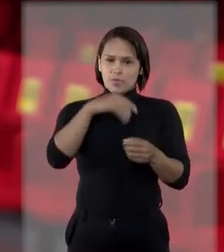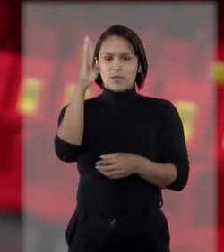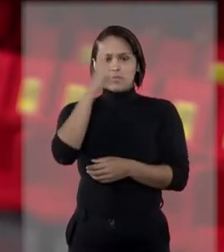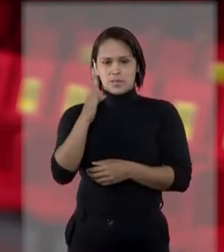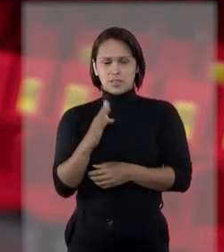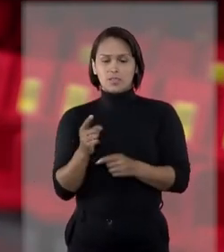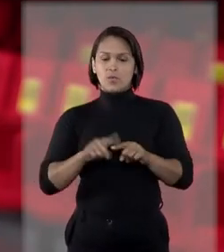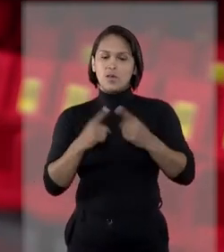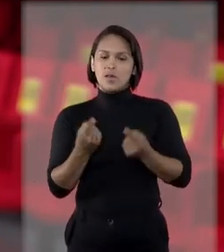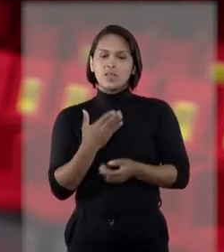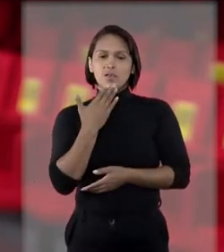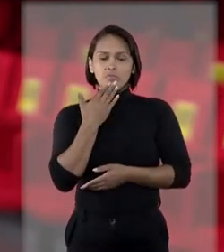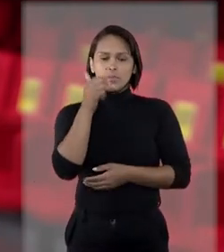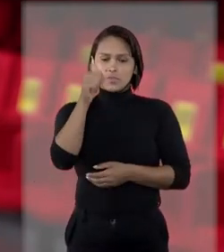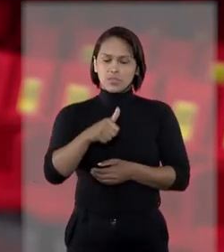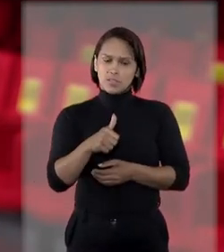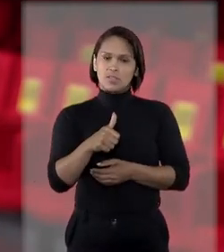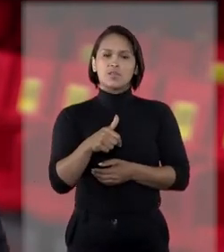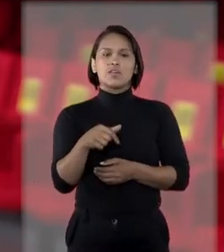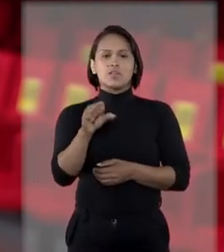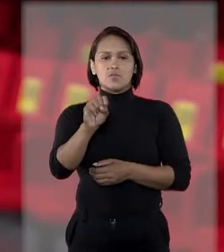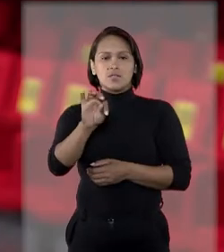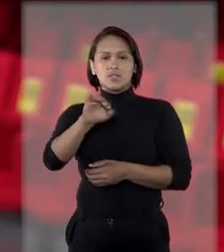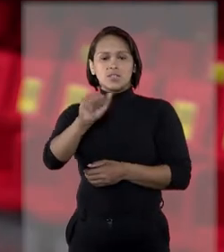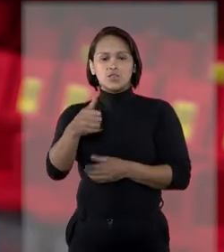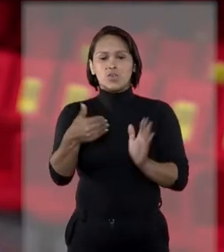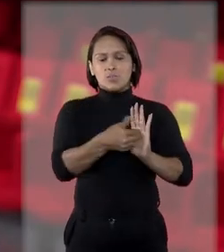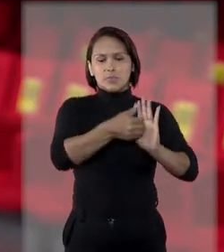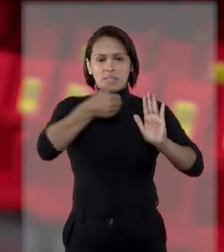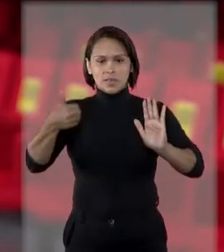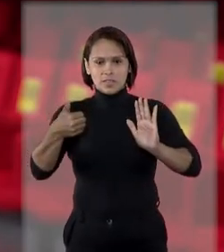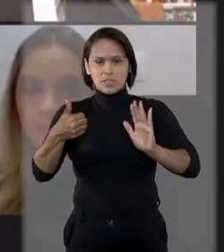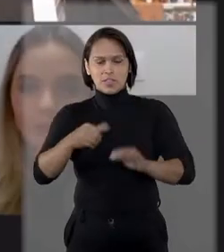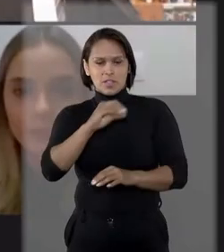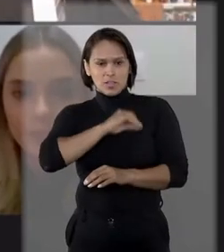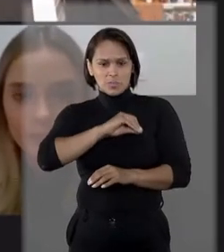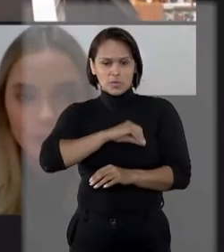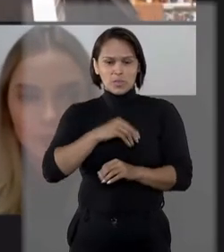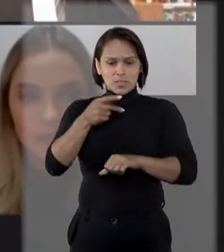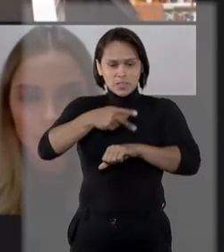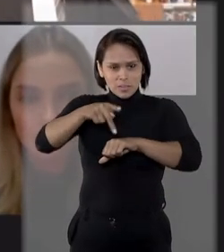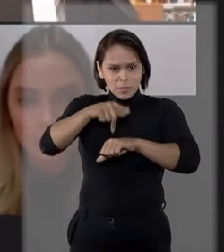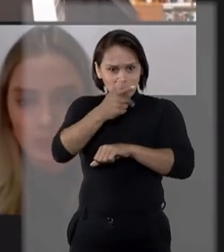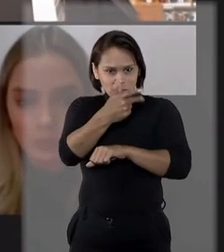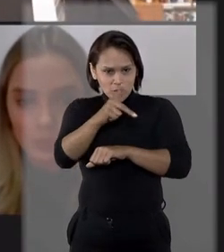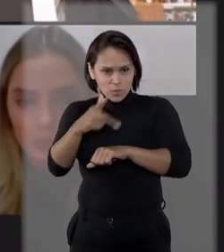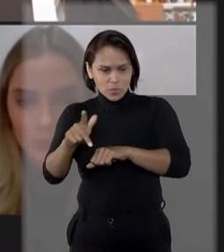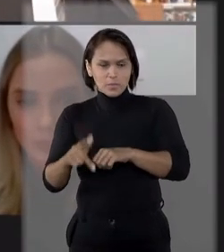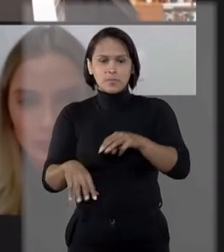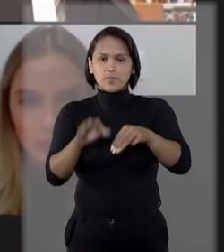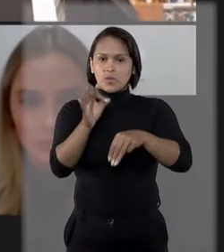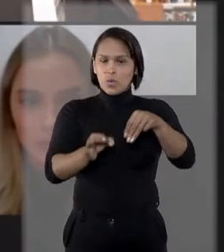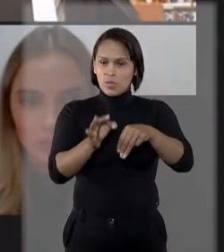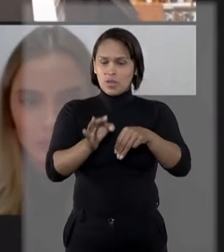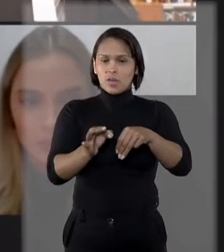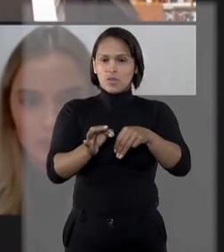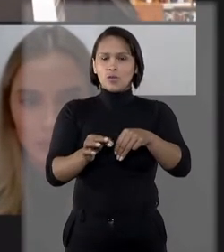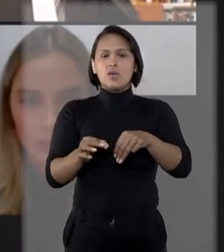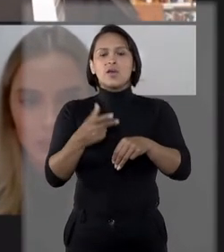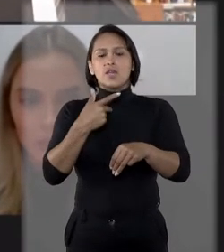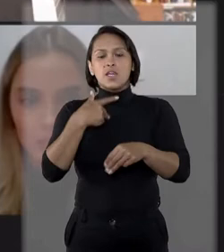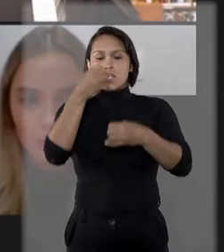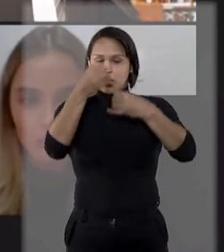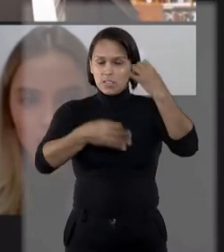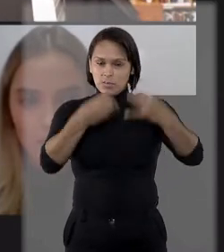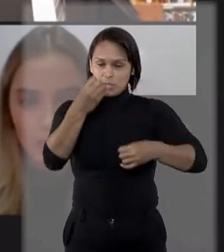Por isso, foi pedido no STJ a retirada da restrição policial internacional. O relator, ministro Rogério Schietti Cruz, destacou que